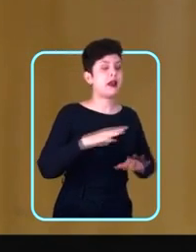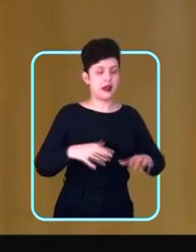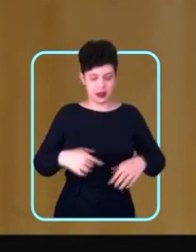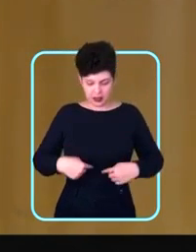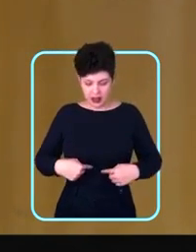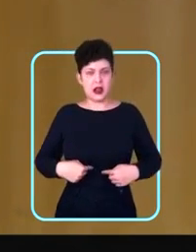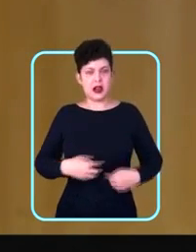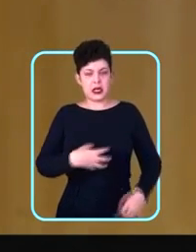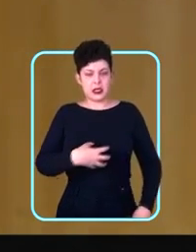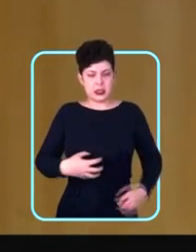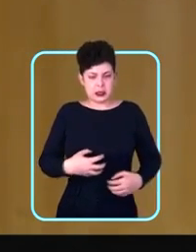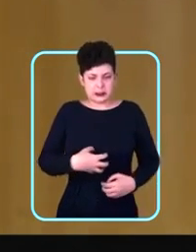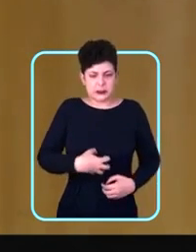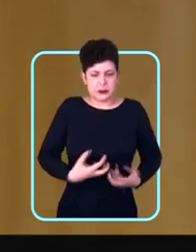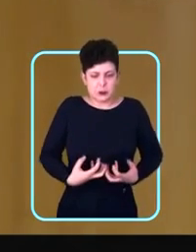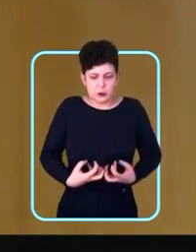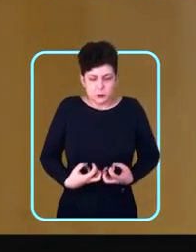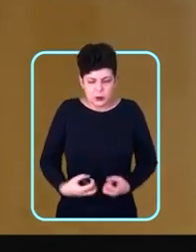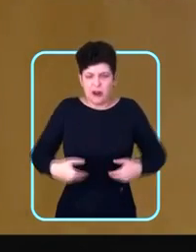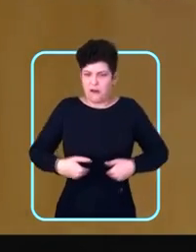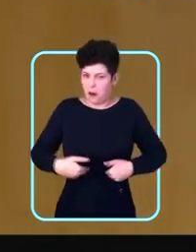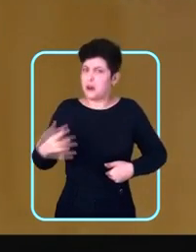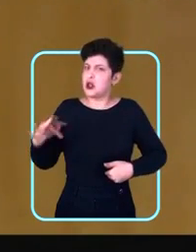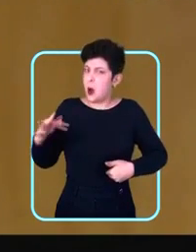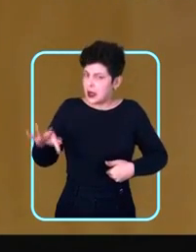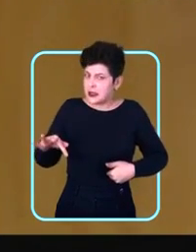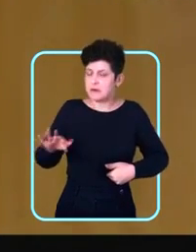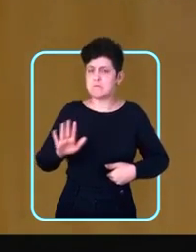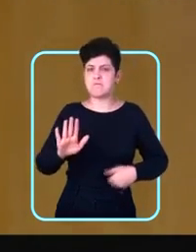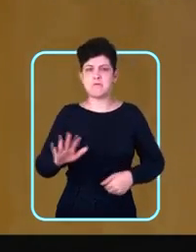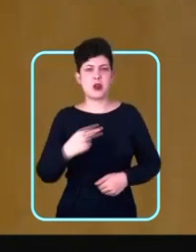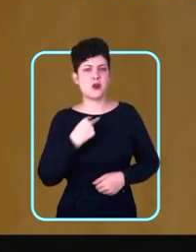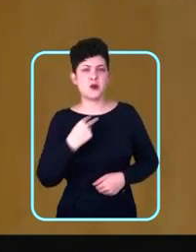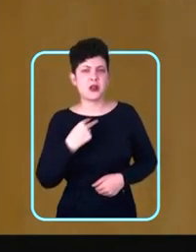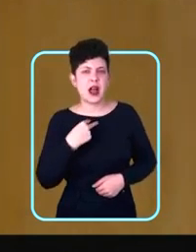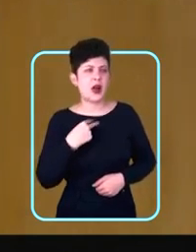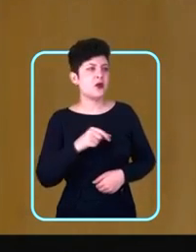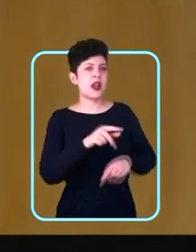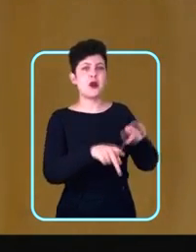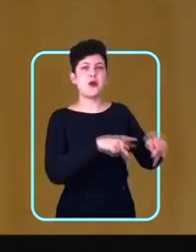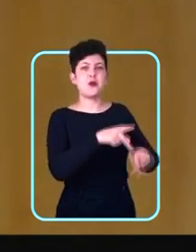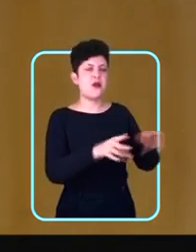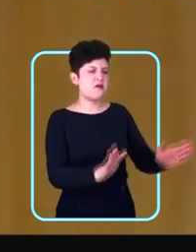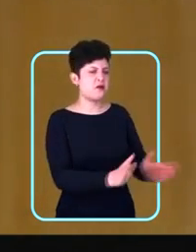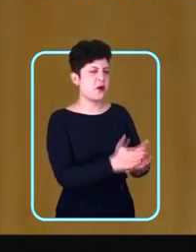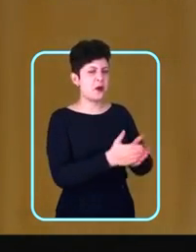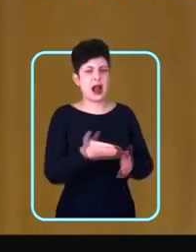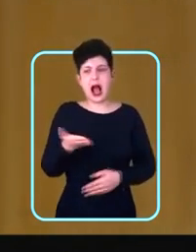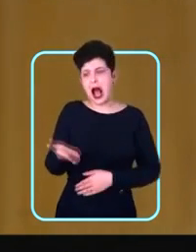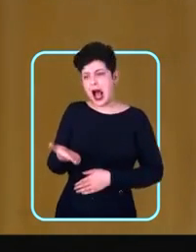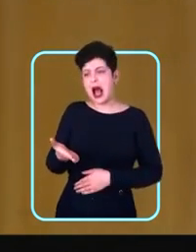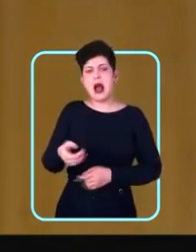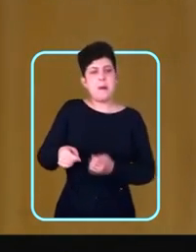o que a gente sente é fome. E fome dói. Não dá mais também para chamar o povo mais pobre de menos